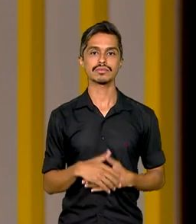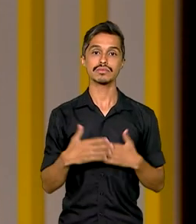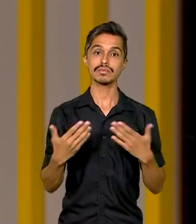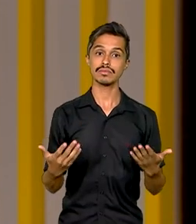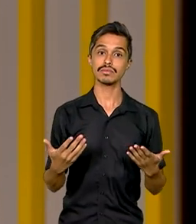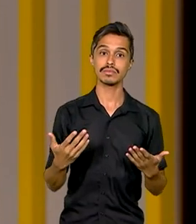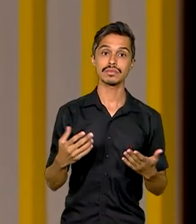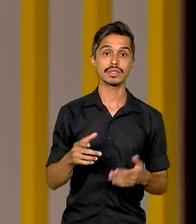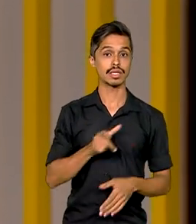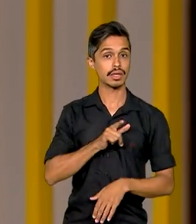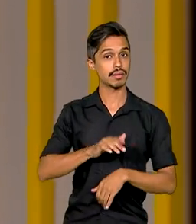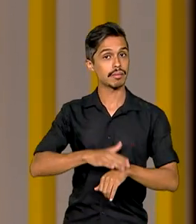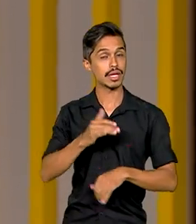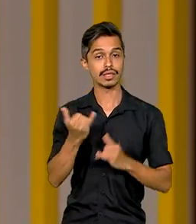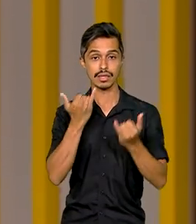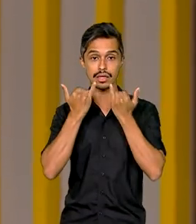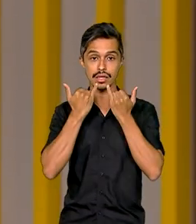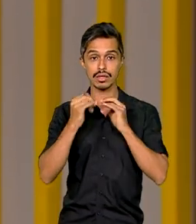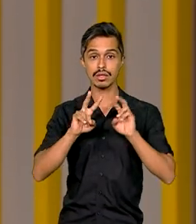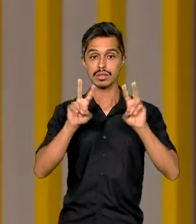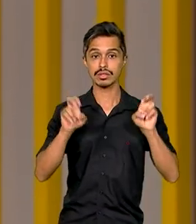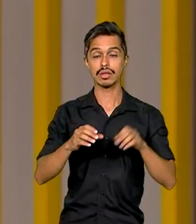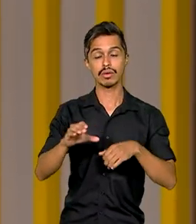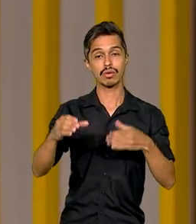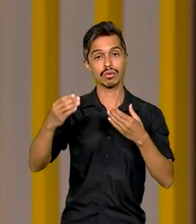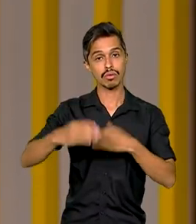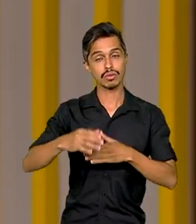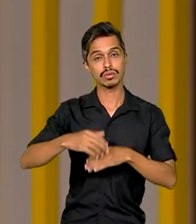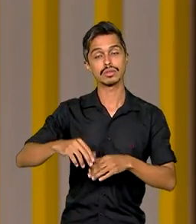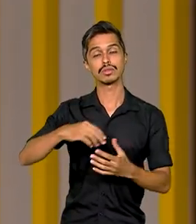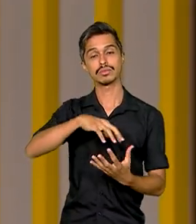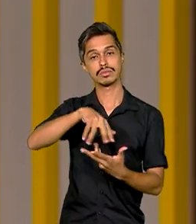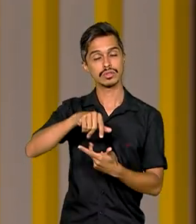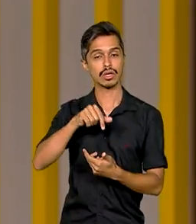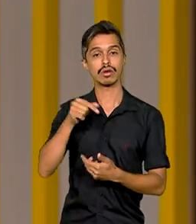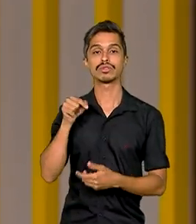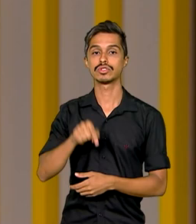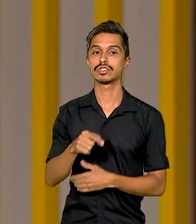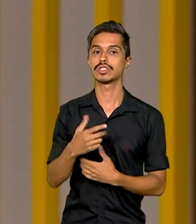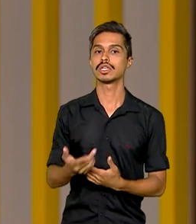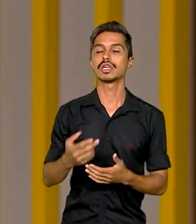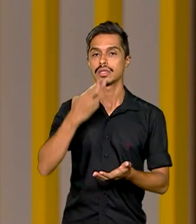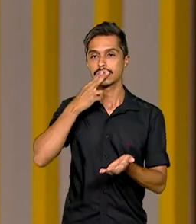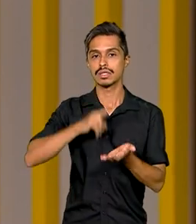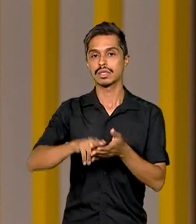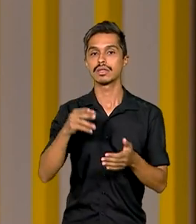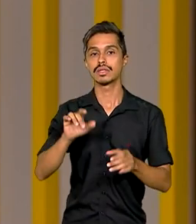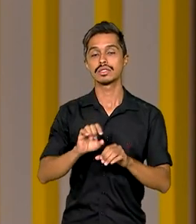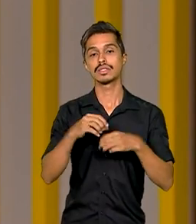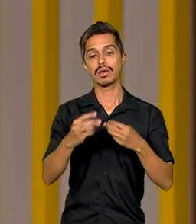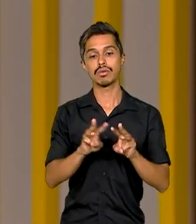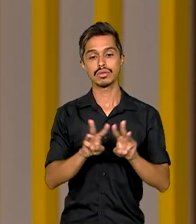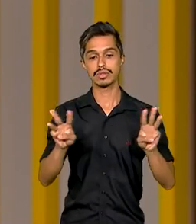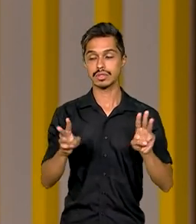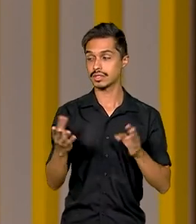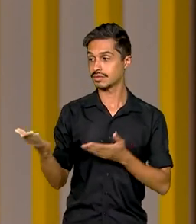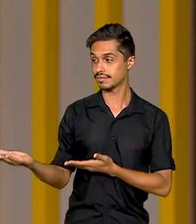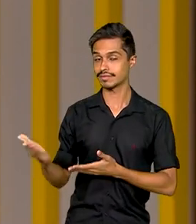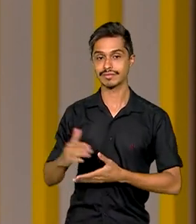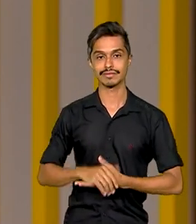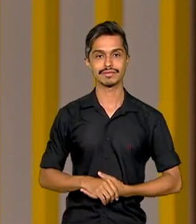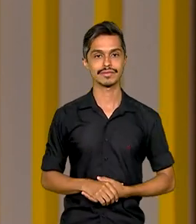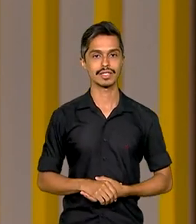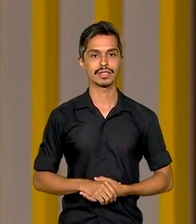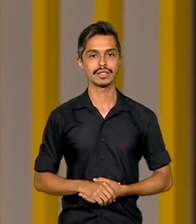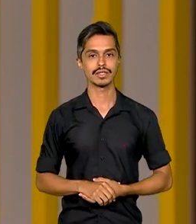ter mais informações sobre o concurso internacional de cartas, basta acessar o site dos Correios, que aparece aí na sua tela.